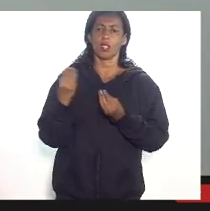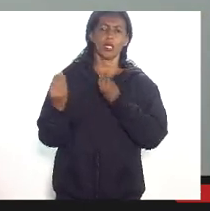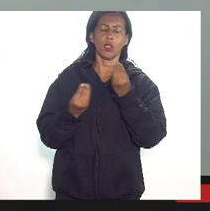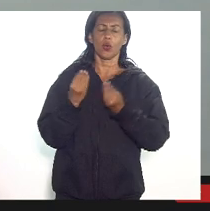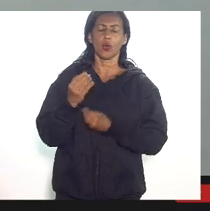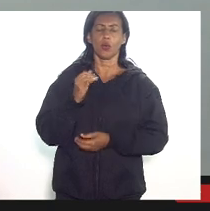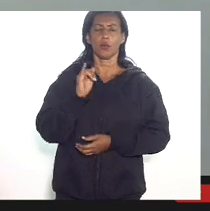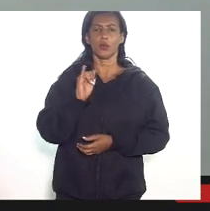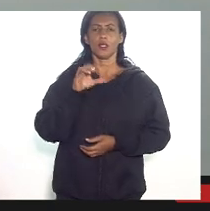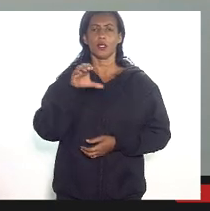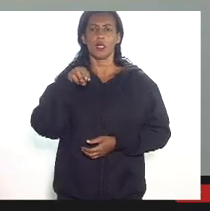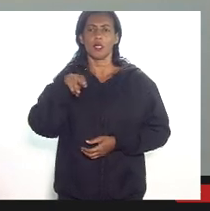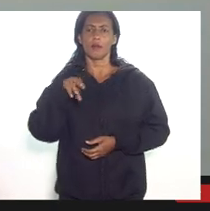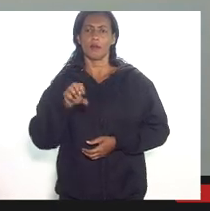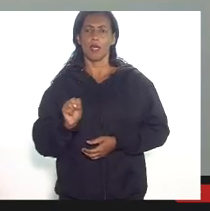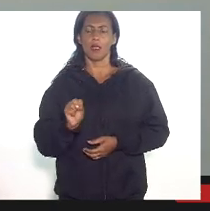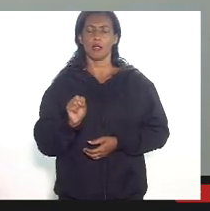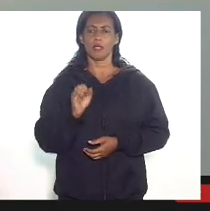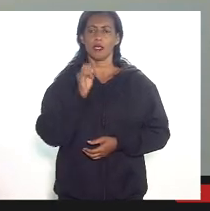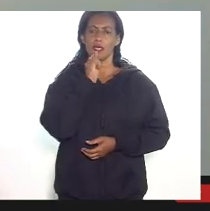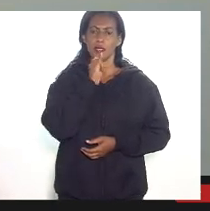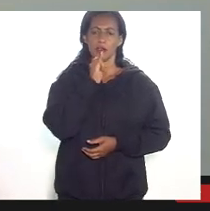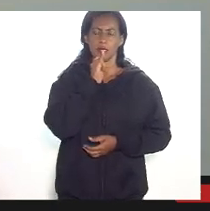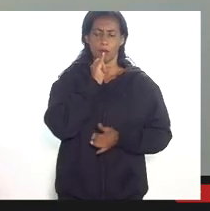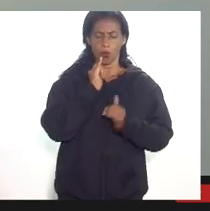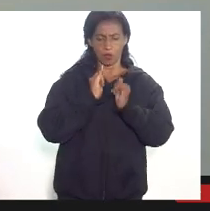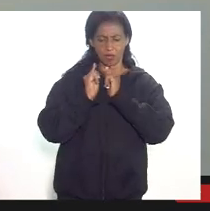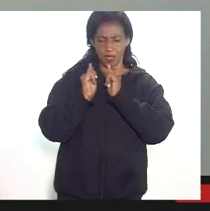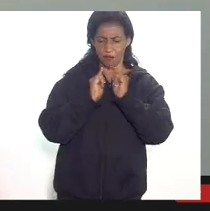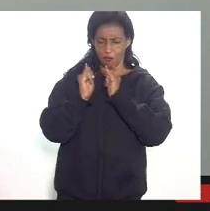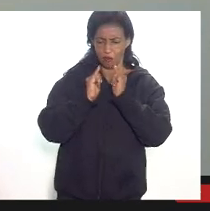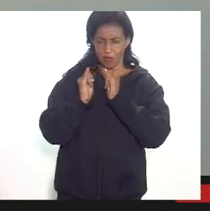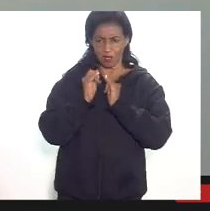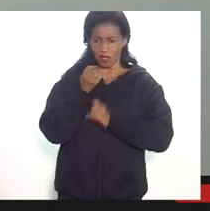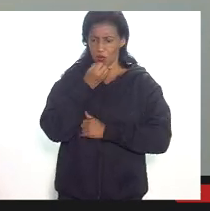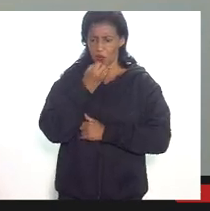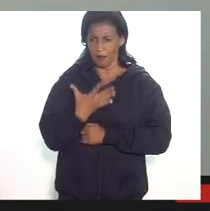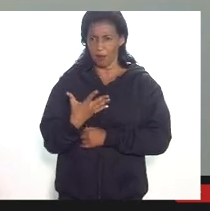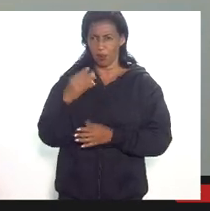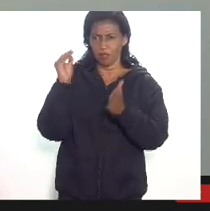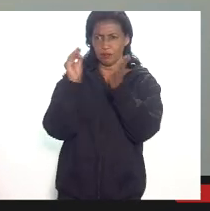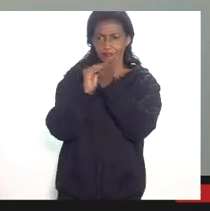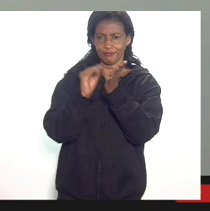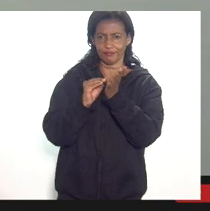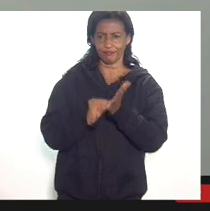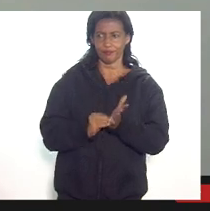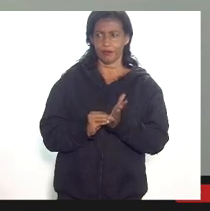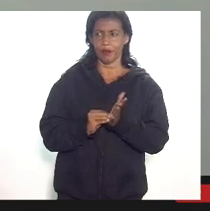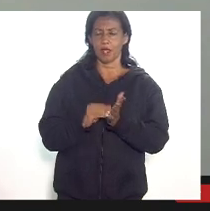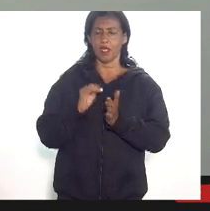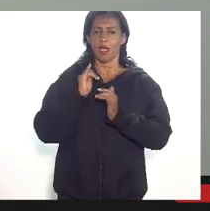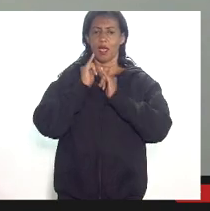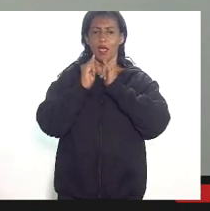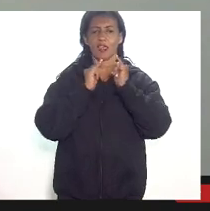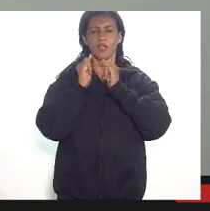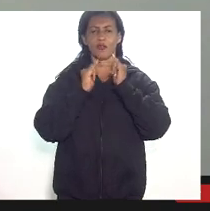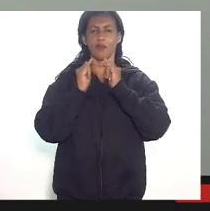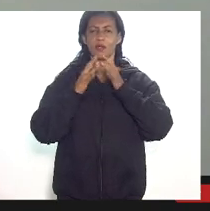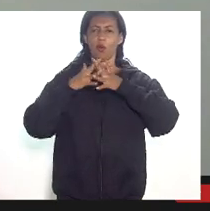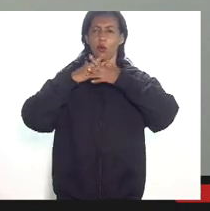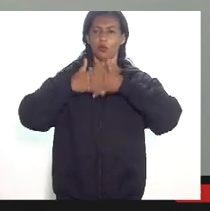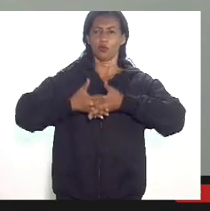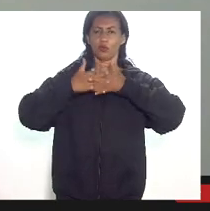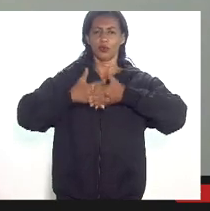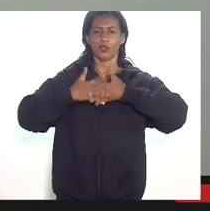quando as empresas querem ser inerte não entregam as informações que nós julgamos suficientes há situações que são configuradas como embaraço ou ação